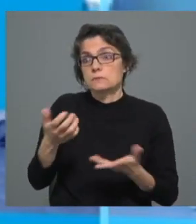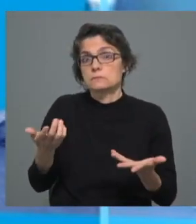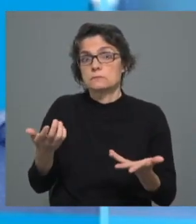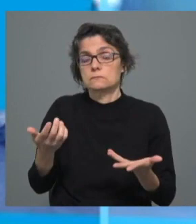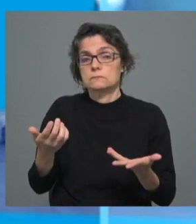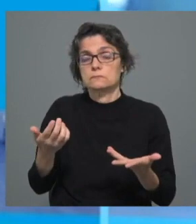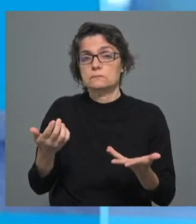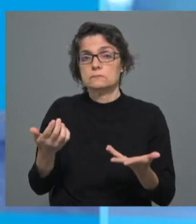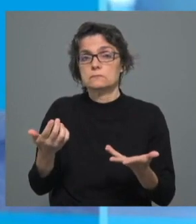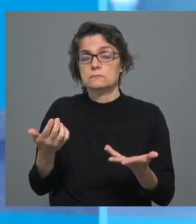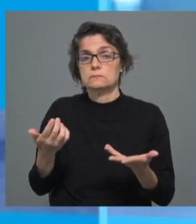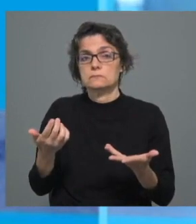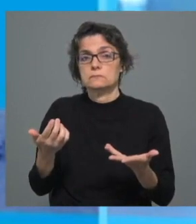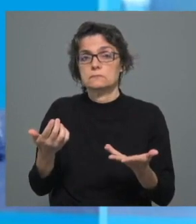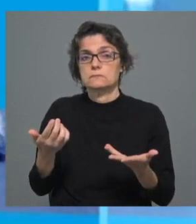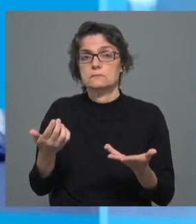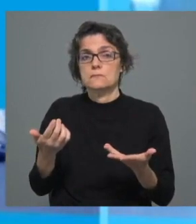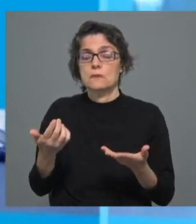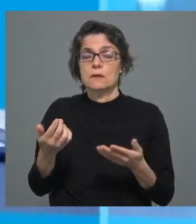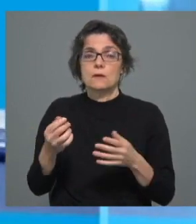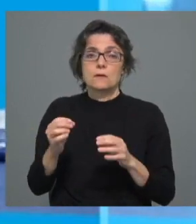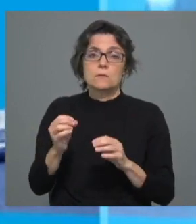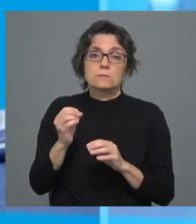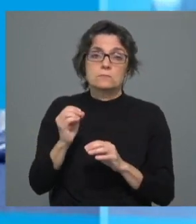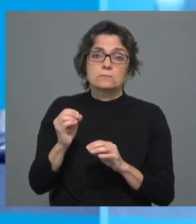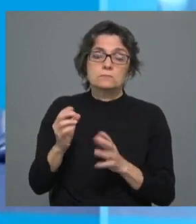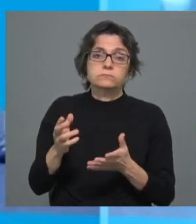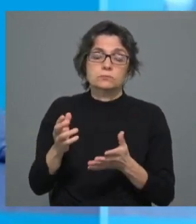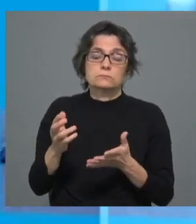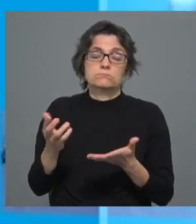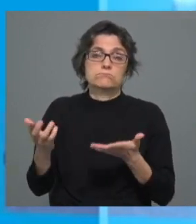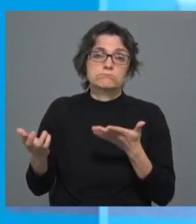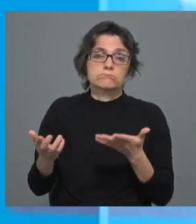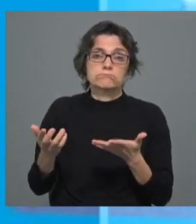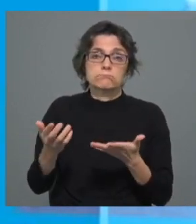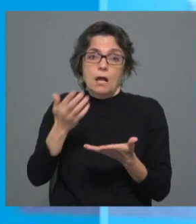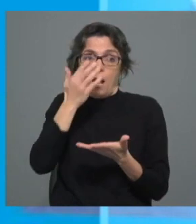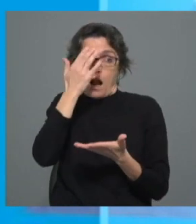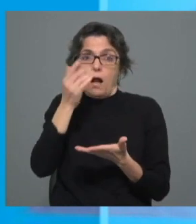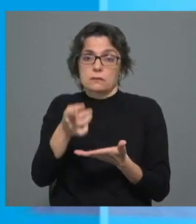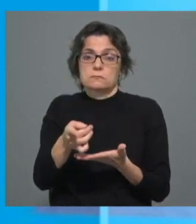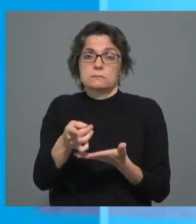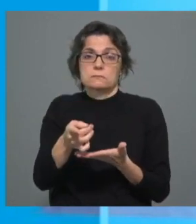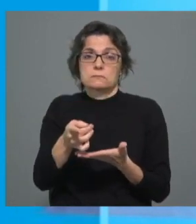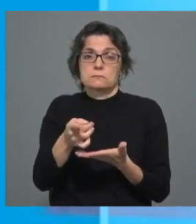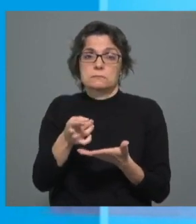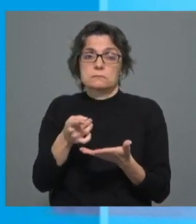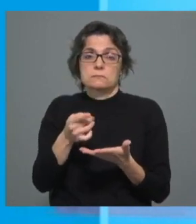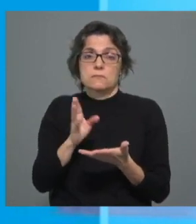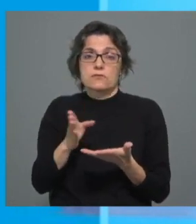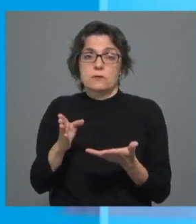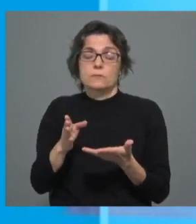Portanto, eu defini, digamos, pelas linhas, enfim, que me pareceram ser a síntese adequada,